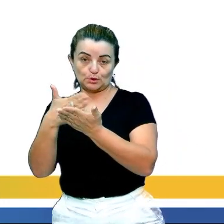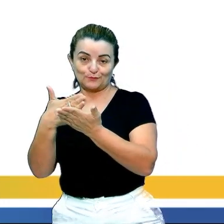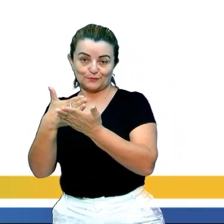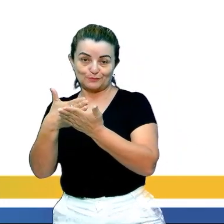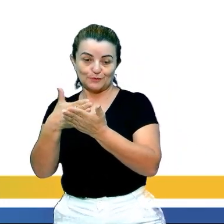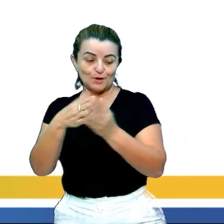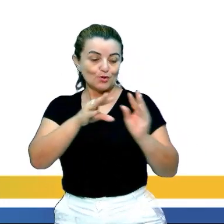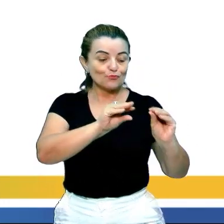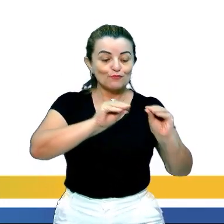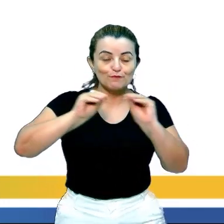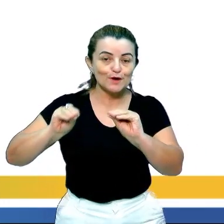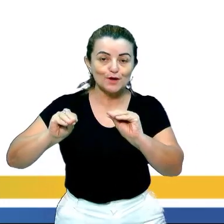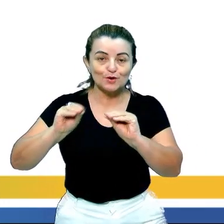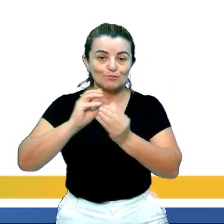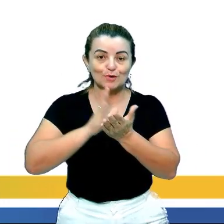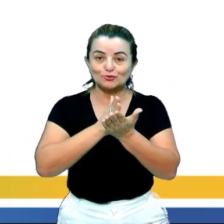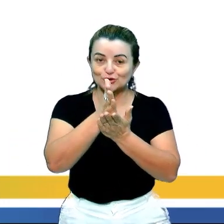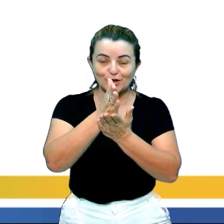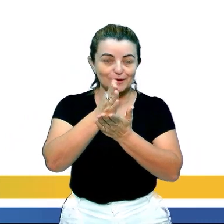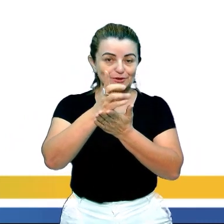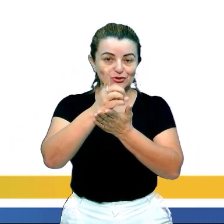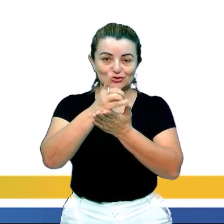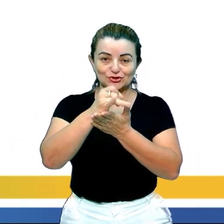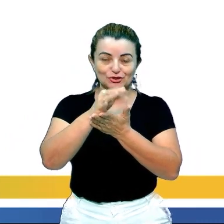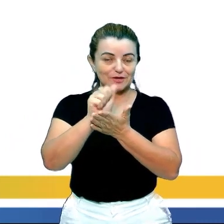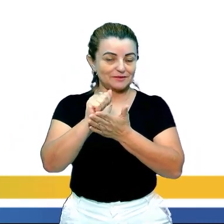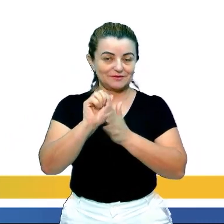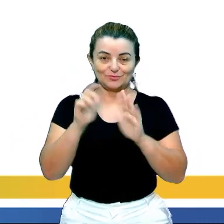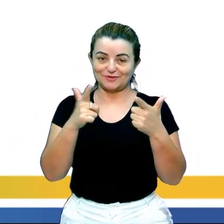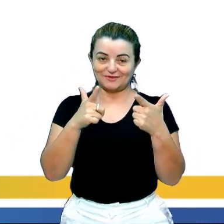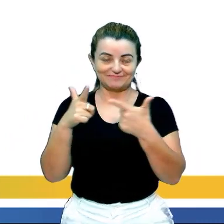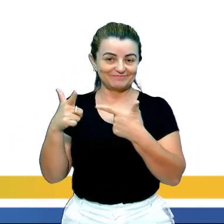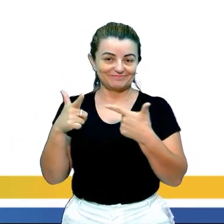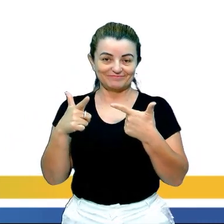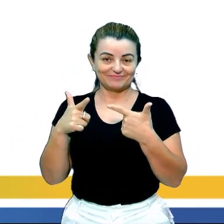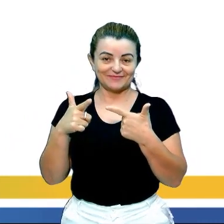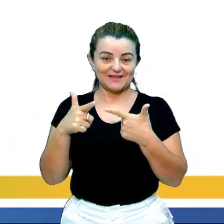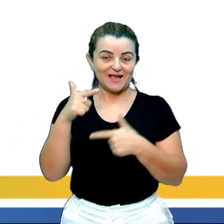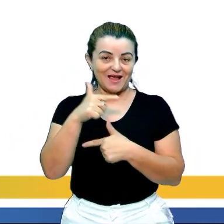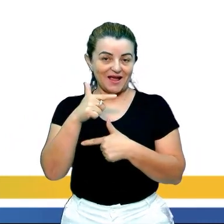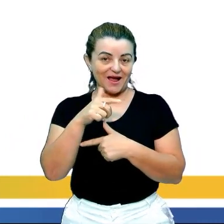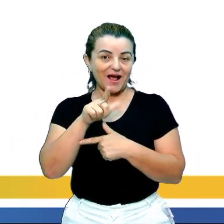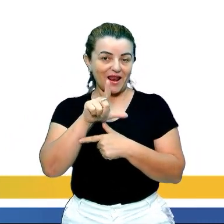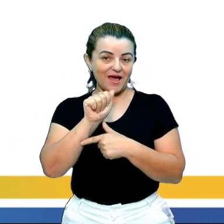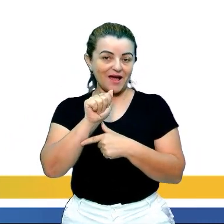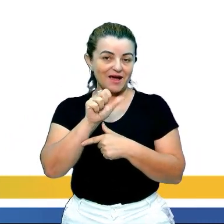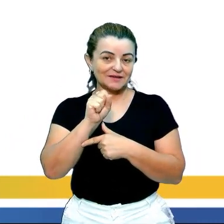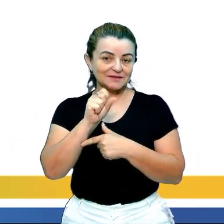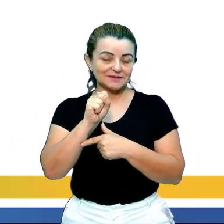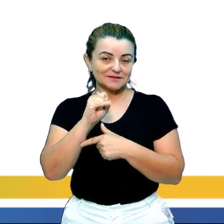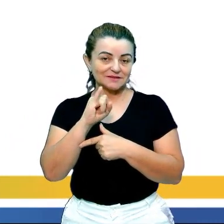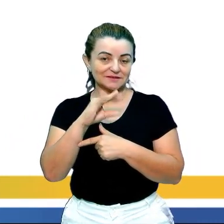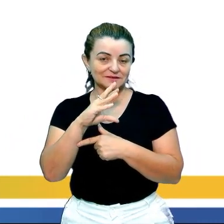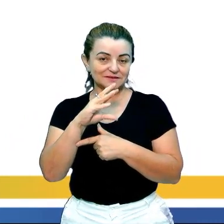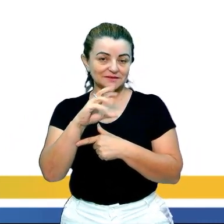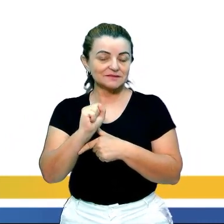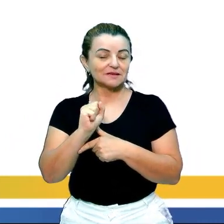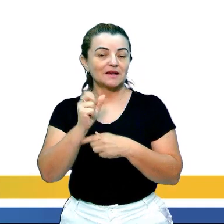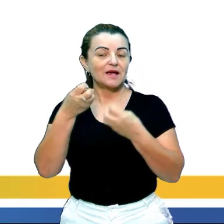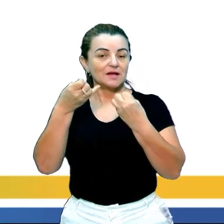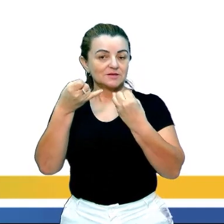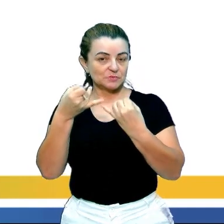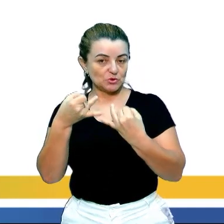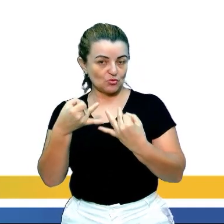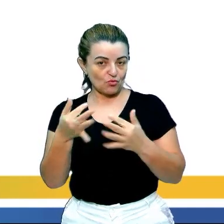com uma citação direta. Ela veio com uma citação indireta. A candidata aí, a Larissa Cristina, ela falou